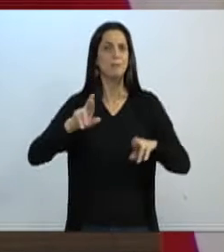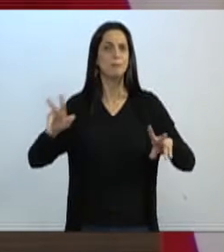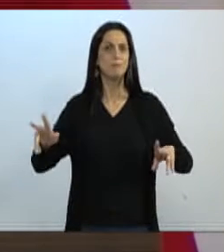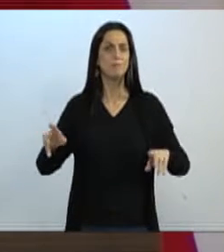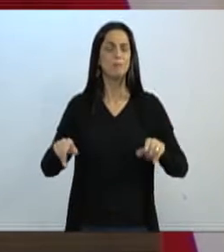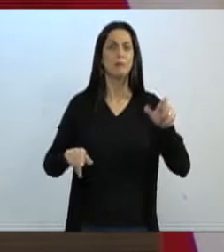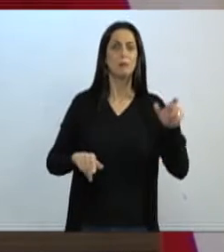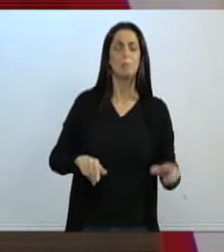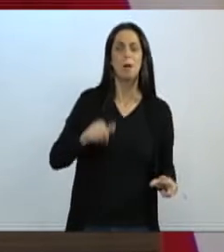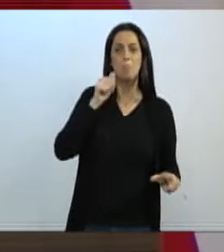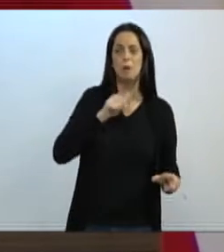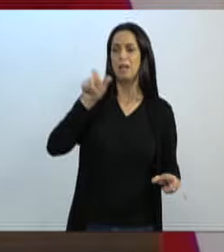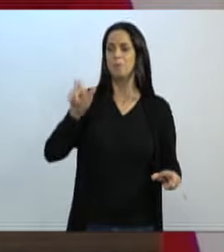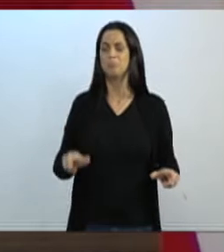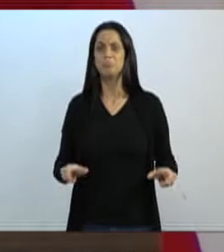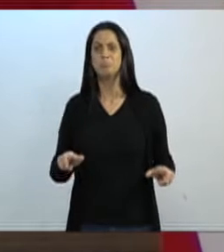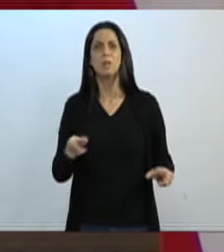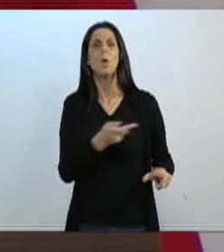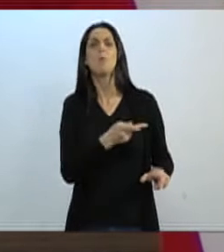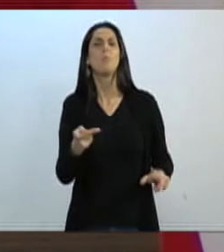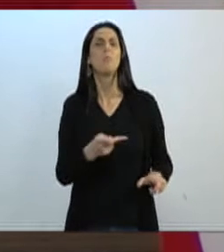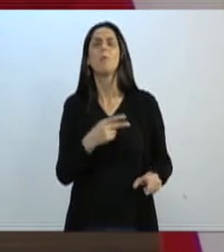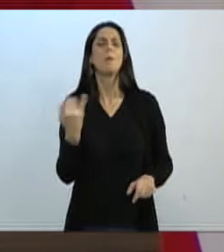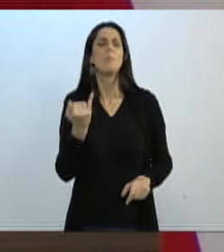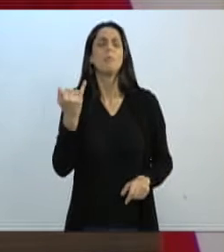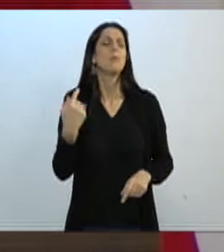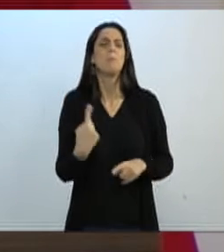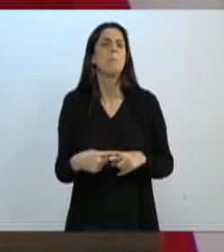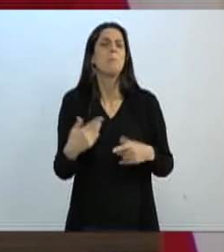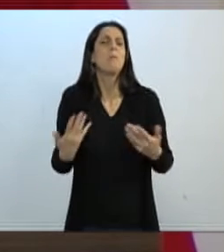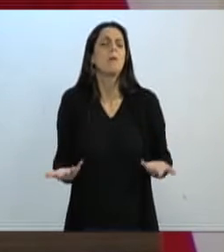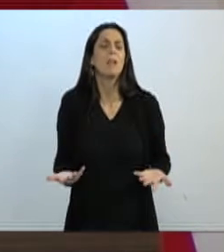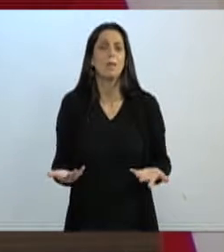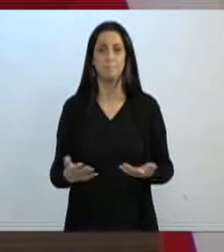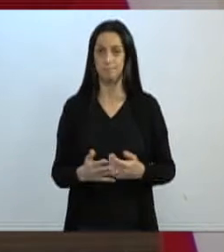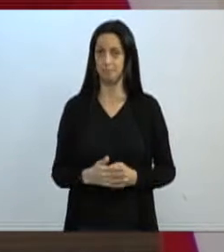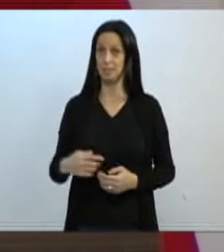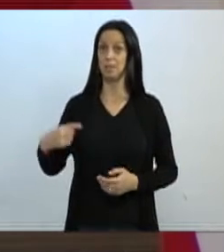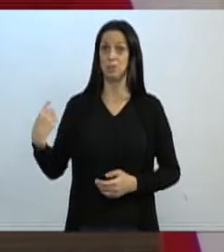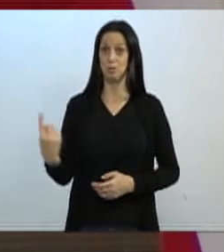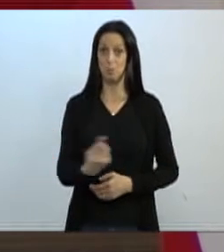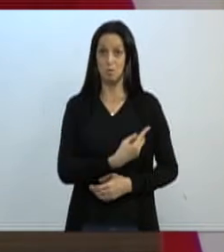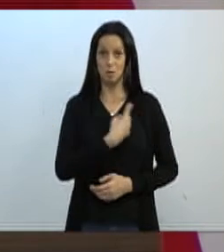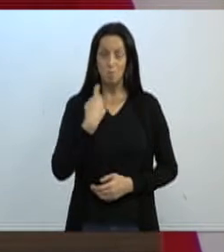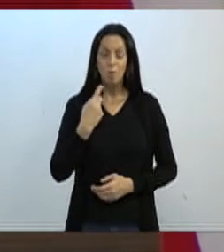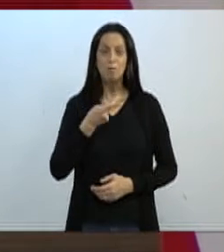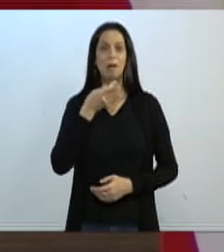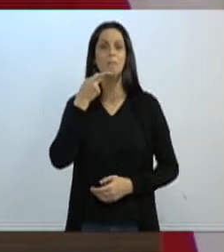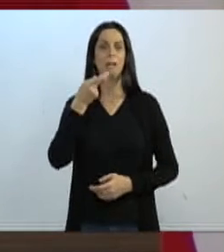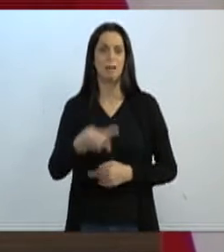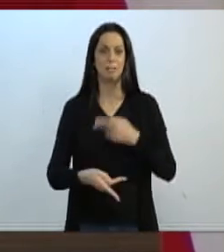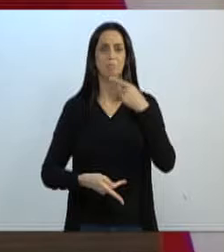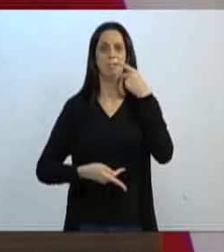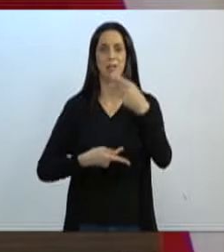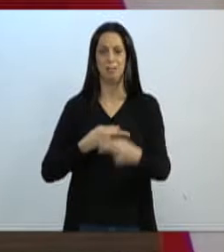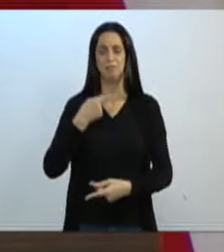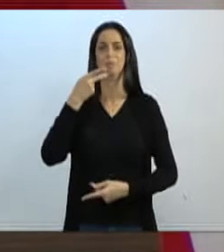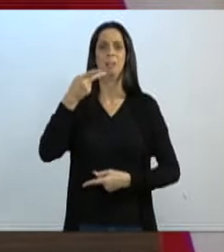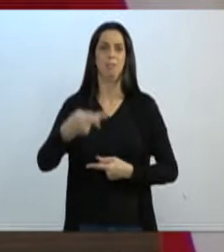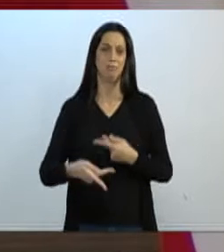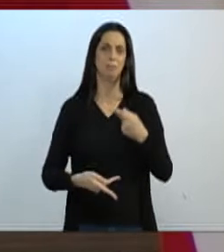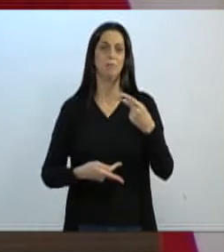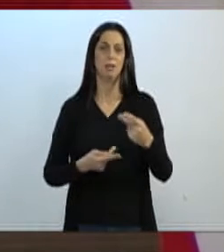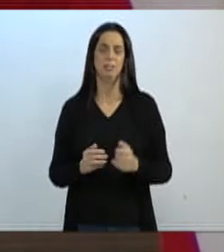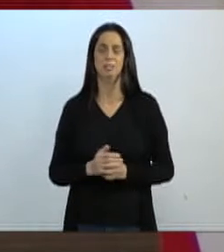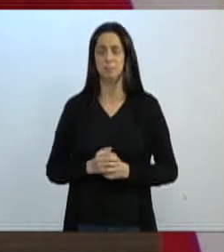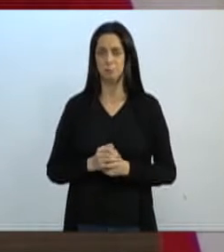a outra e não sabem qual é a importância dessas mulheres na nossa história. E a gente fica falando aqui, as pessoas ficam dizendo sobre